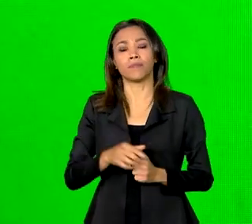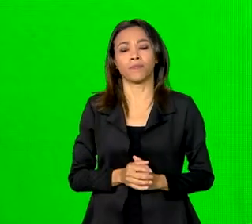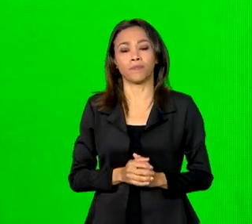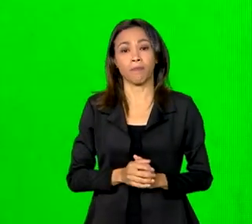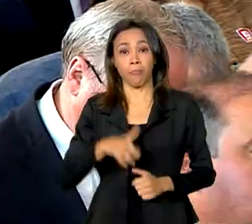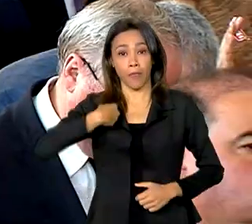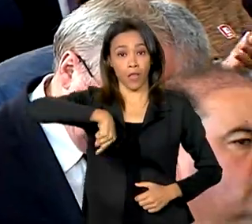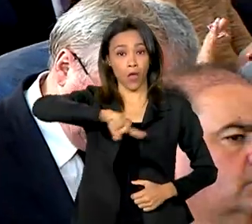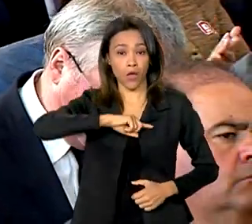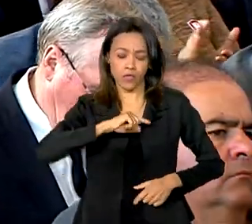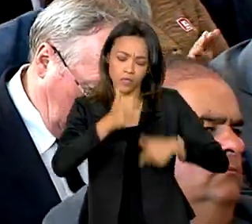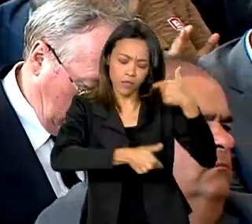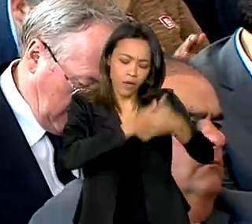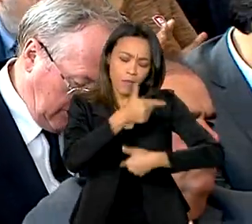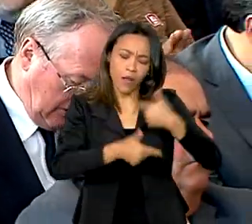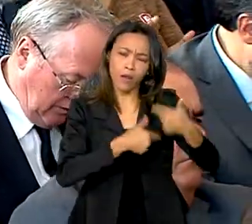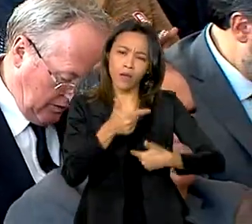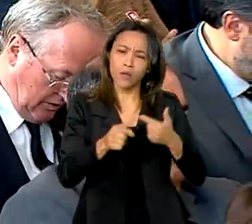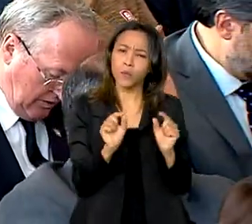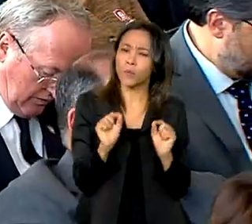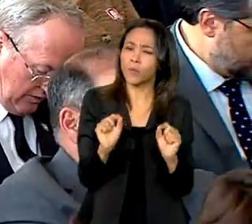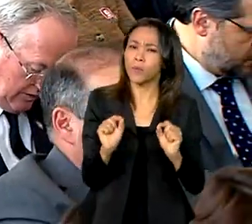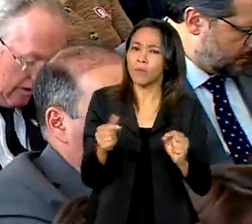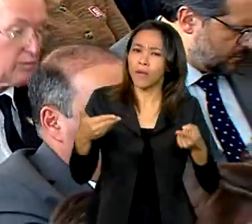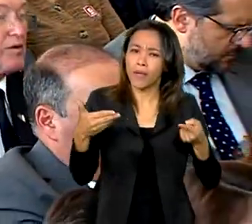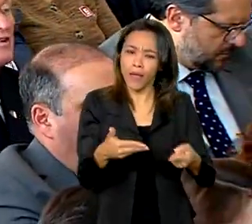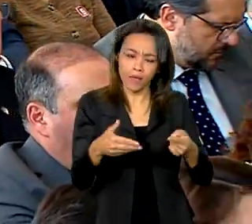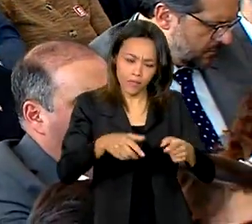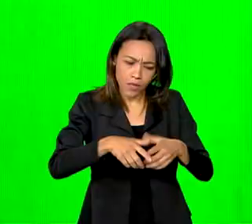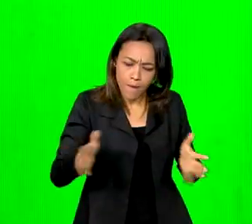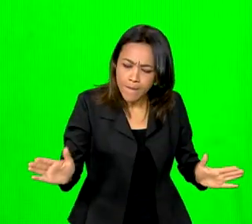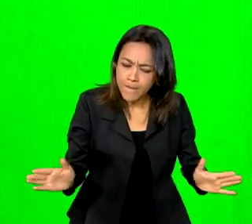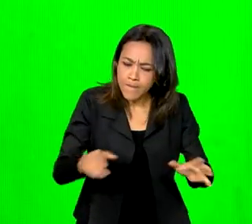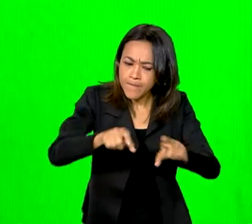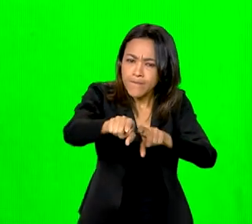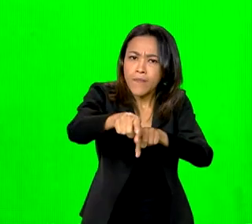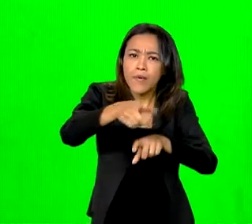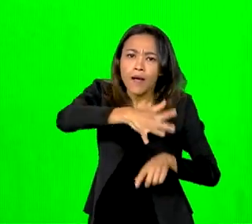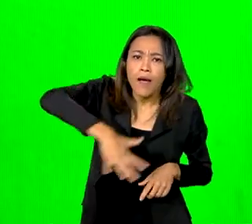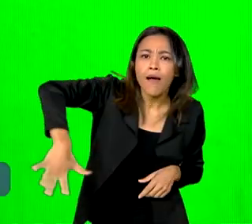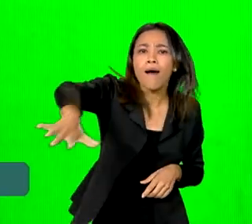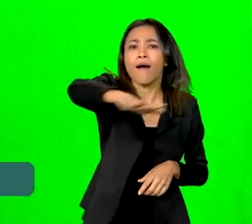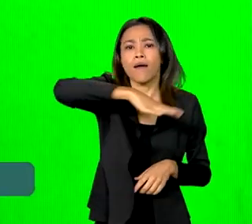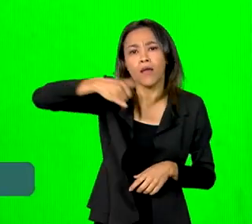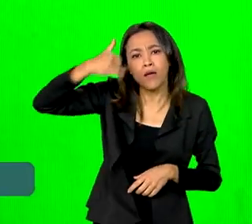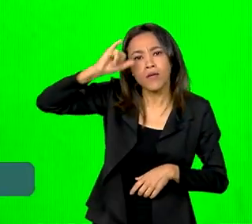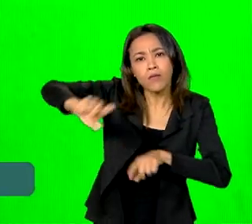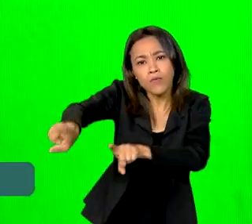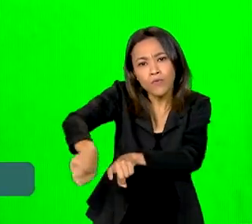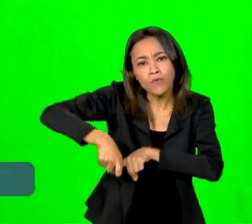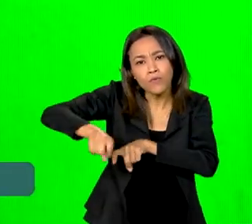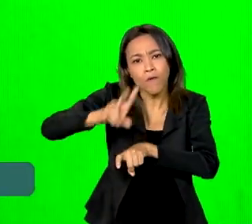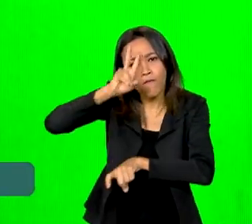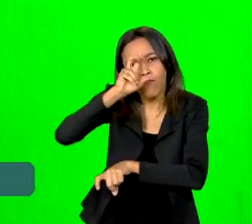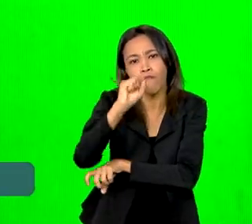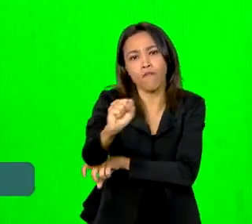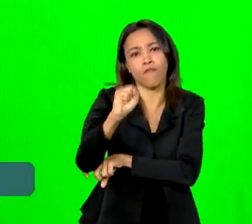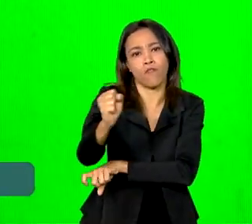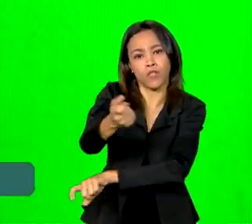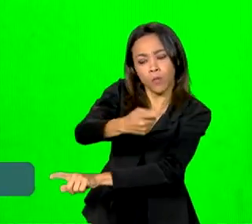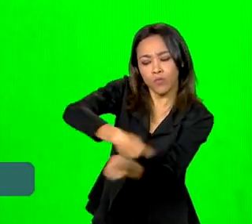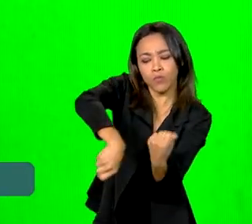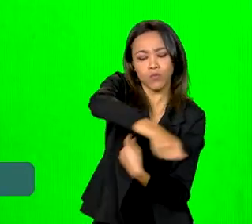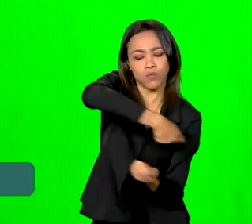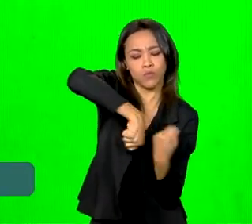Nós estamos trabalhando para que essa agropecuária continue sendo uma força na propulsão da economia brasileira. E tenho